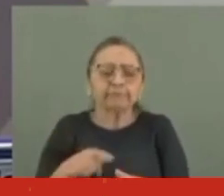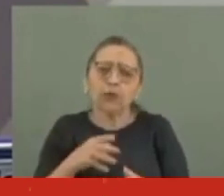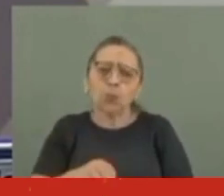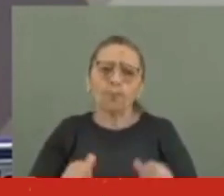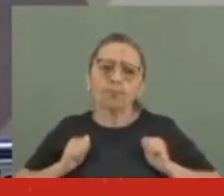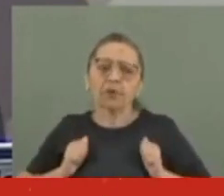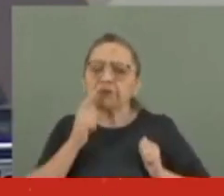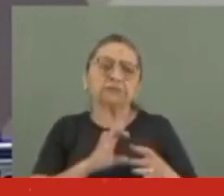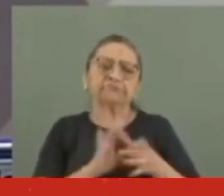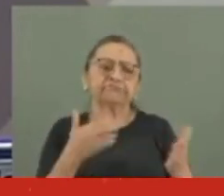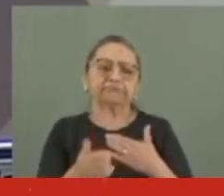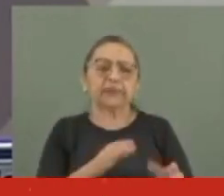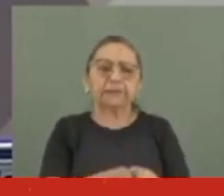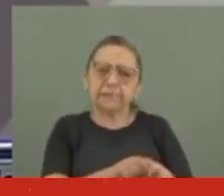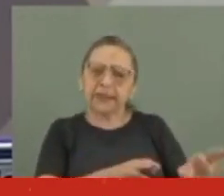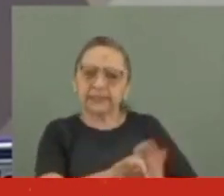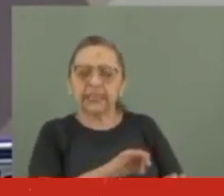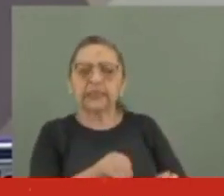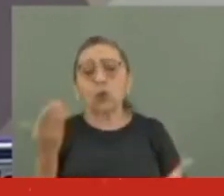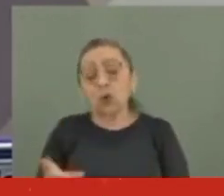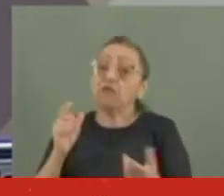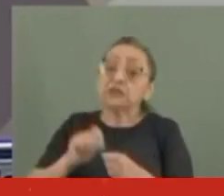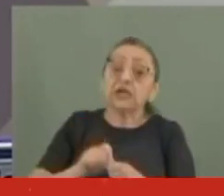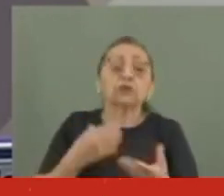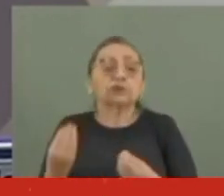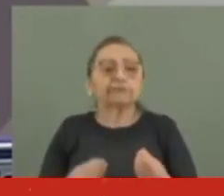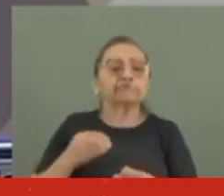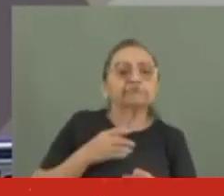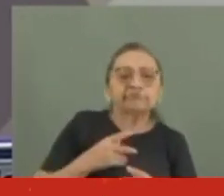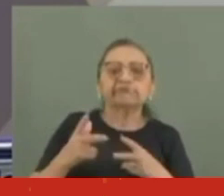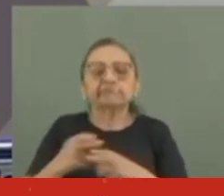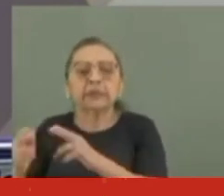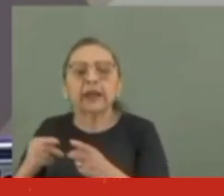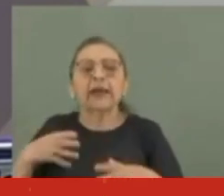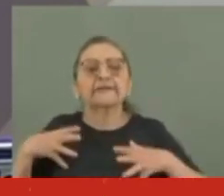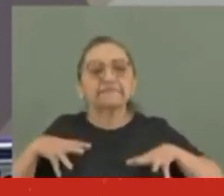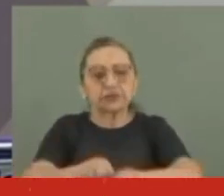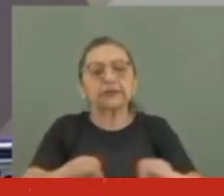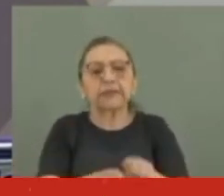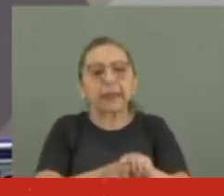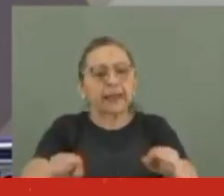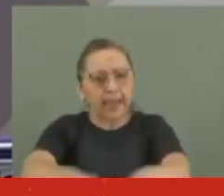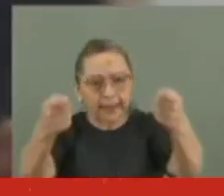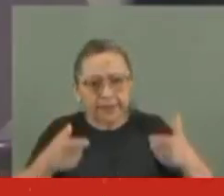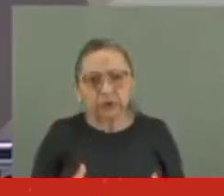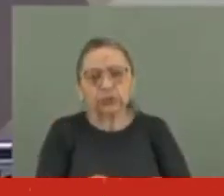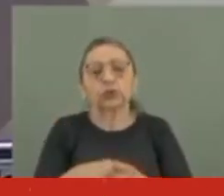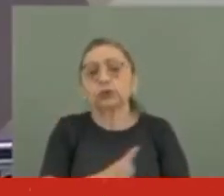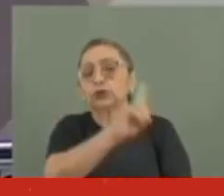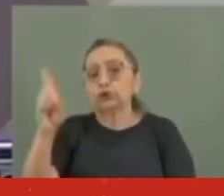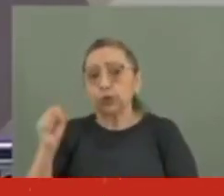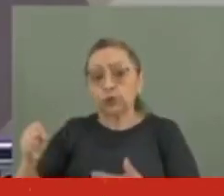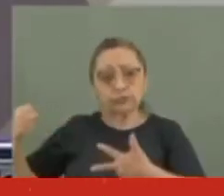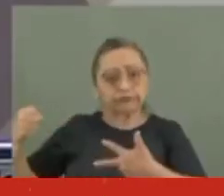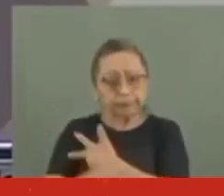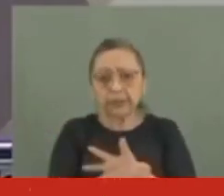omitiram-se de forma deliberada e premeditada, ou atuaram comissivamente para a consumação das invasões e também depredações. O 8 de janeiro também